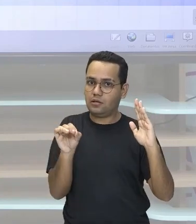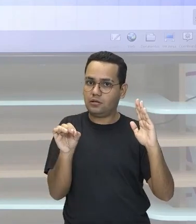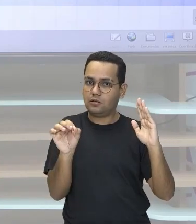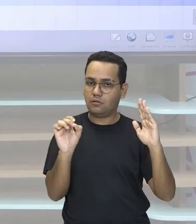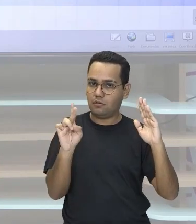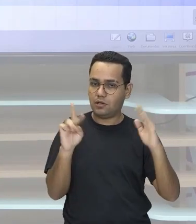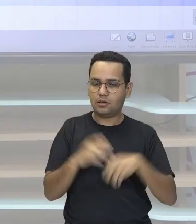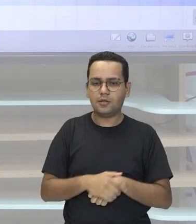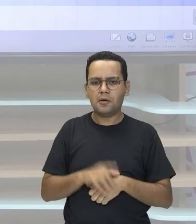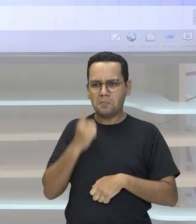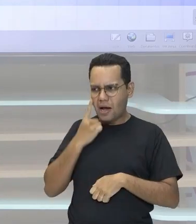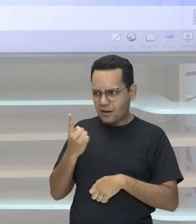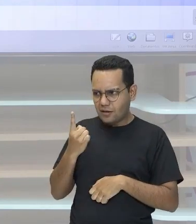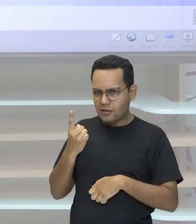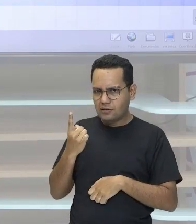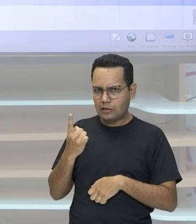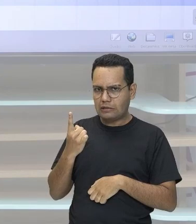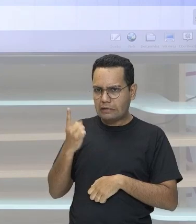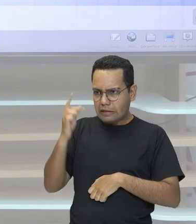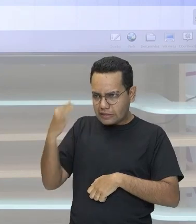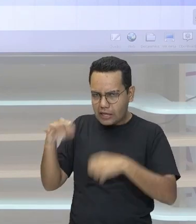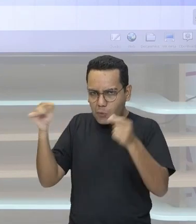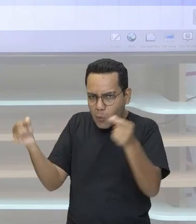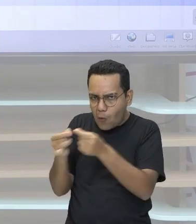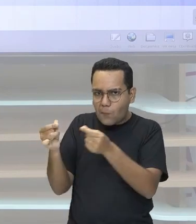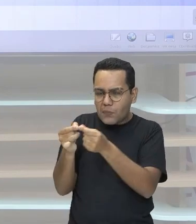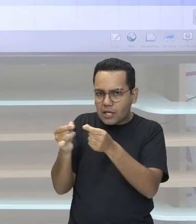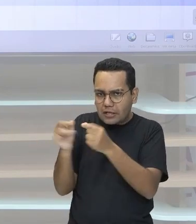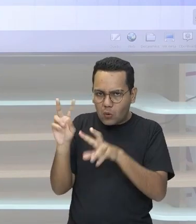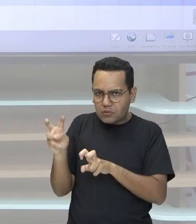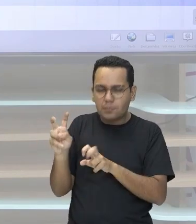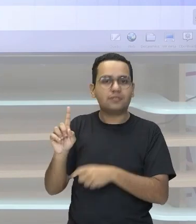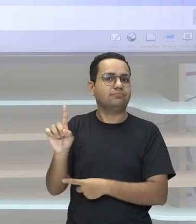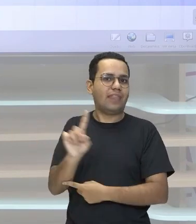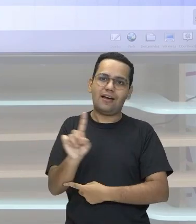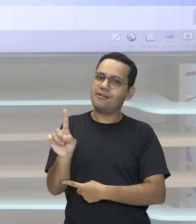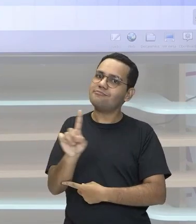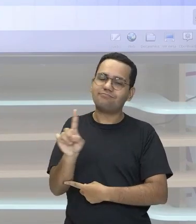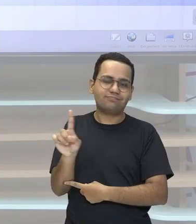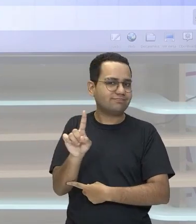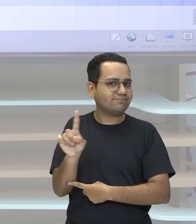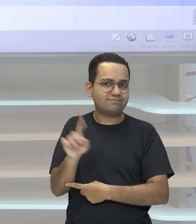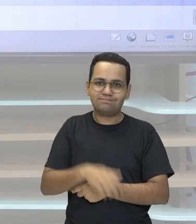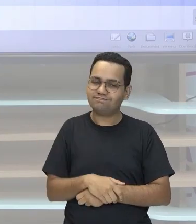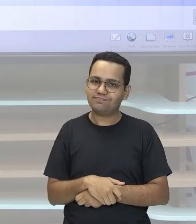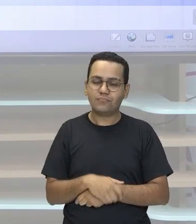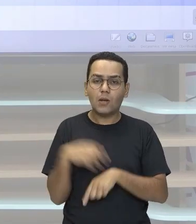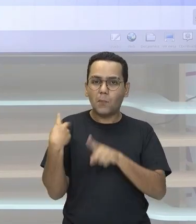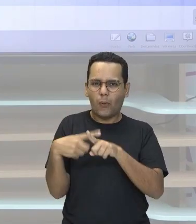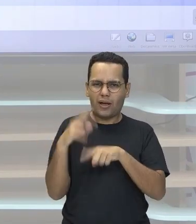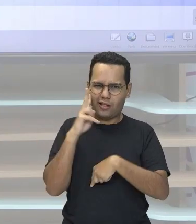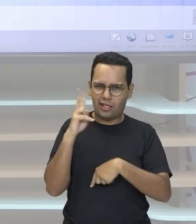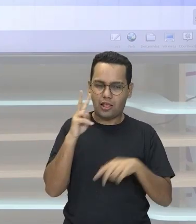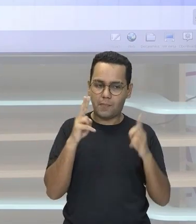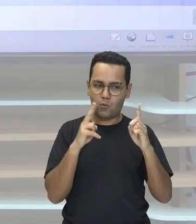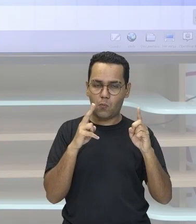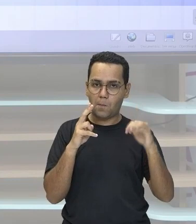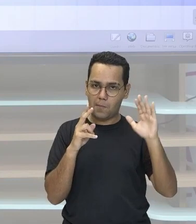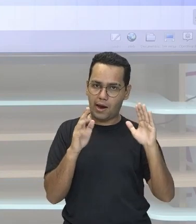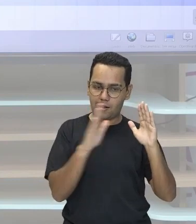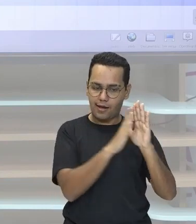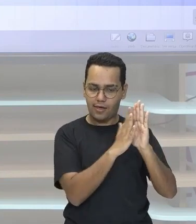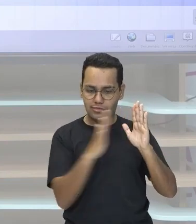científica Por quê? Porque nós encontramos 46 46 está fora da definição De notação